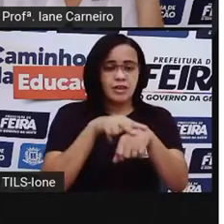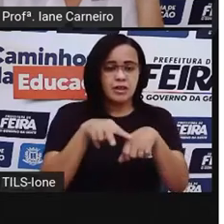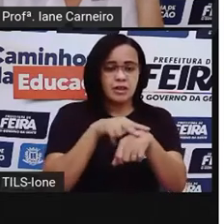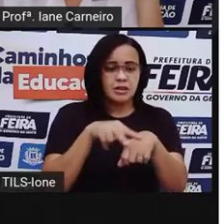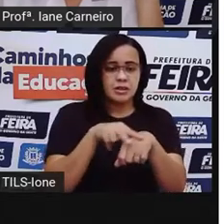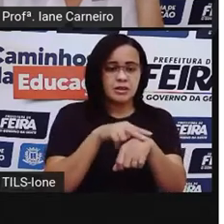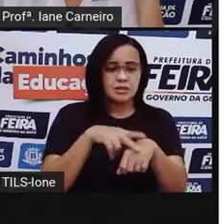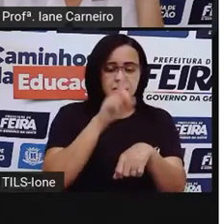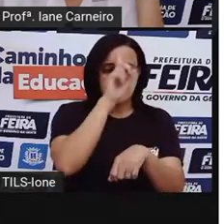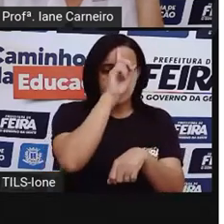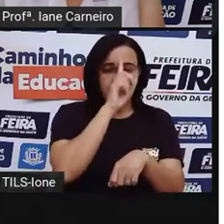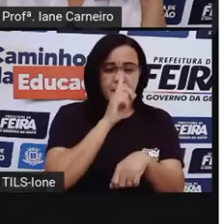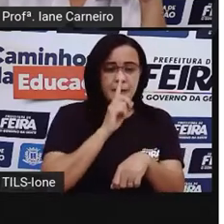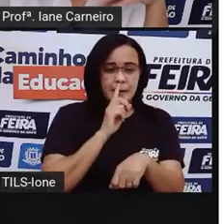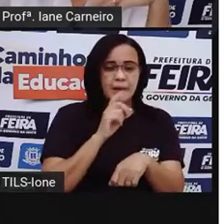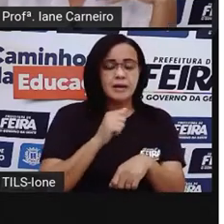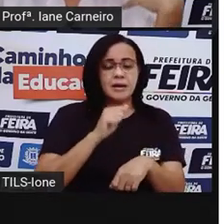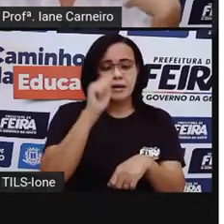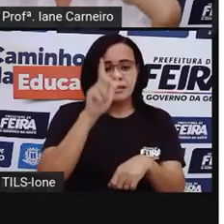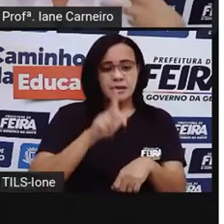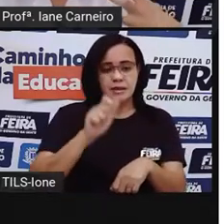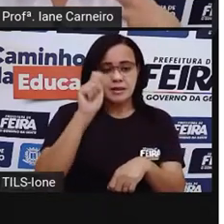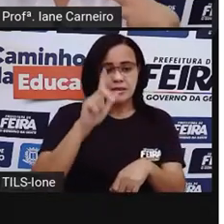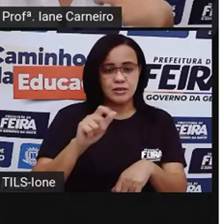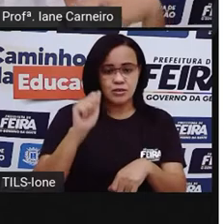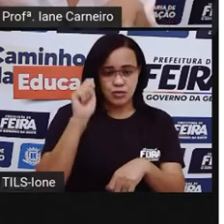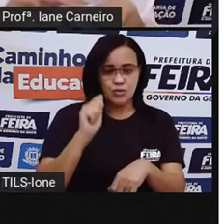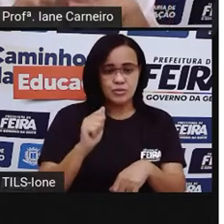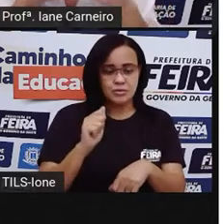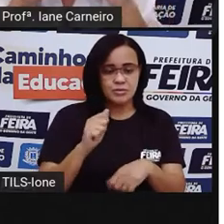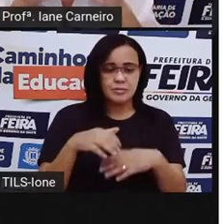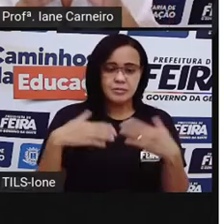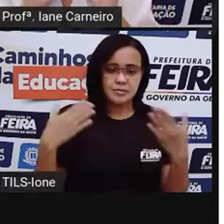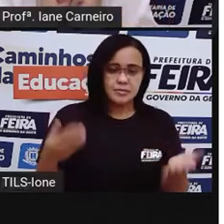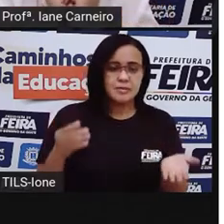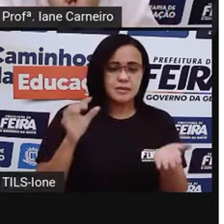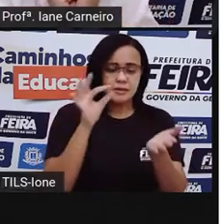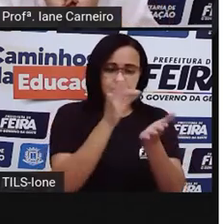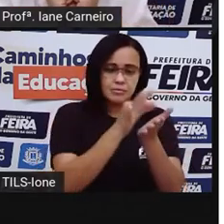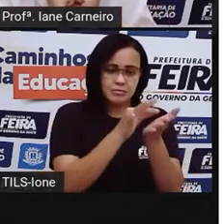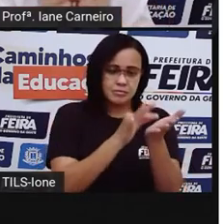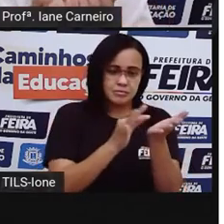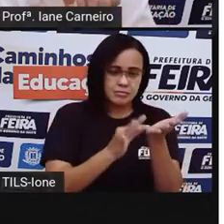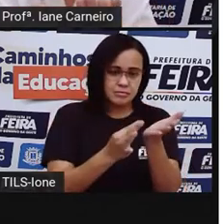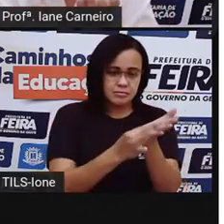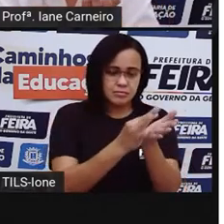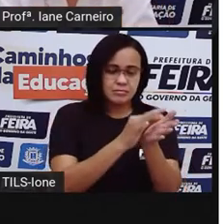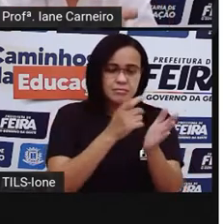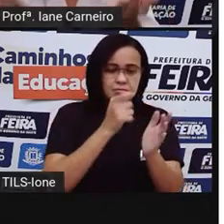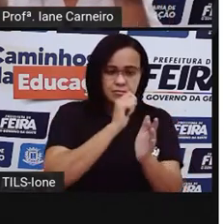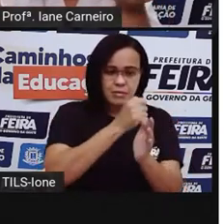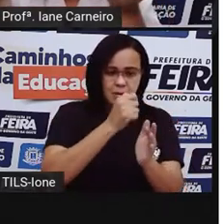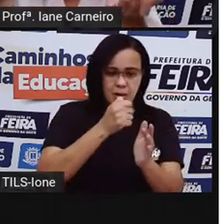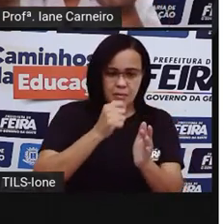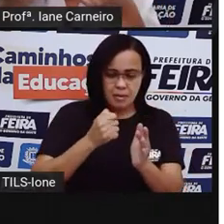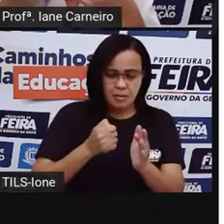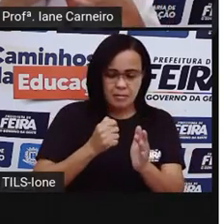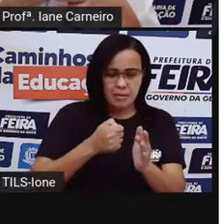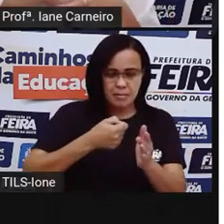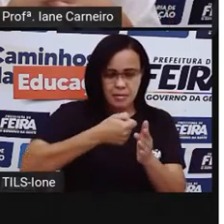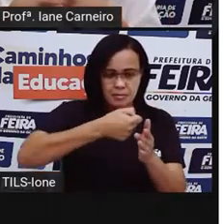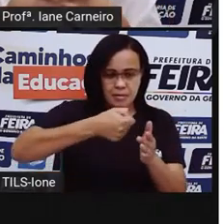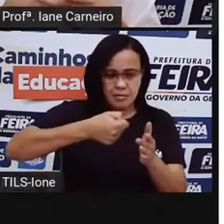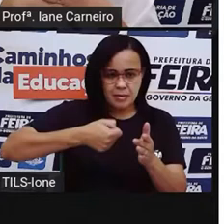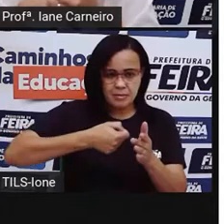verde, né? Então, olha só como é que essa pessoa foi colando, né? E aí, se a prova não tá enganada, é como se fosse uma bandeja, né?